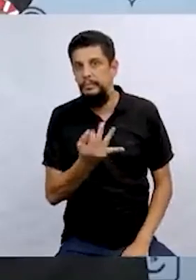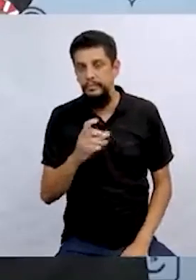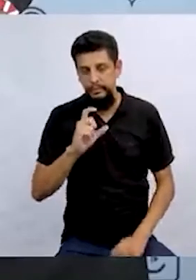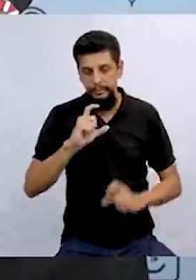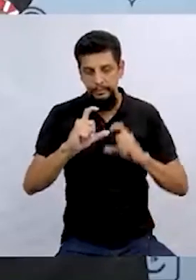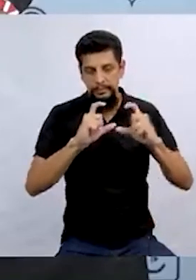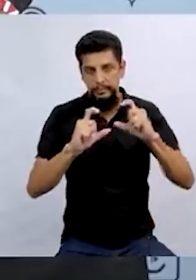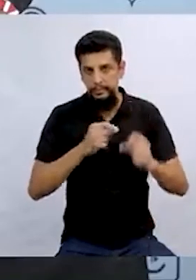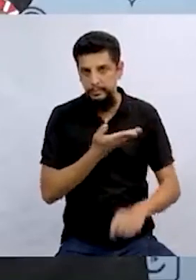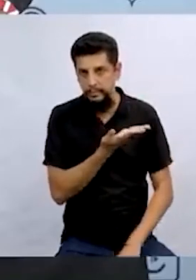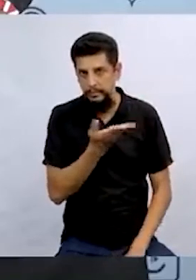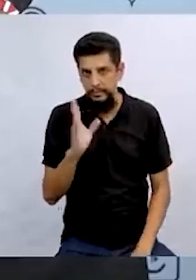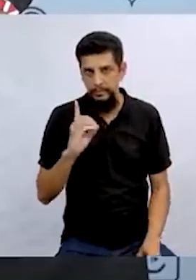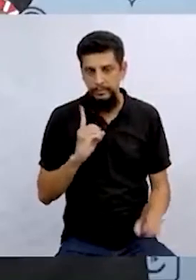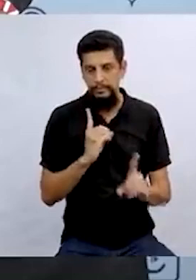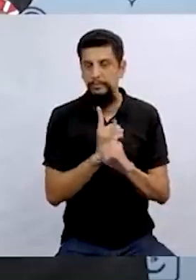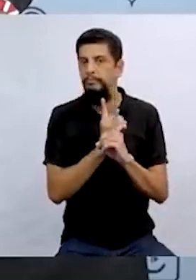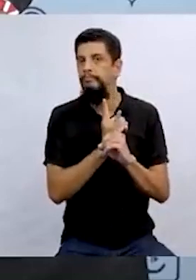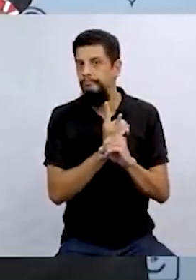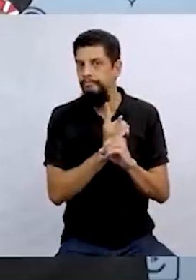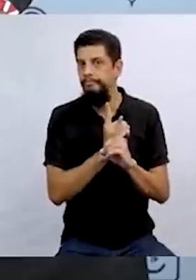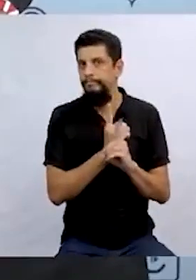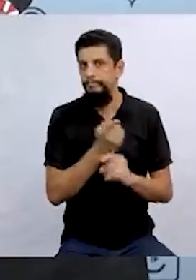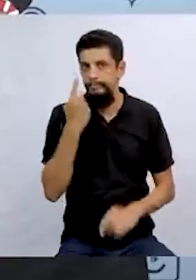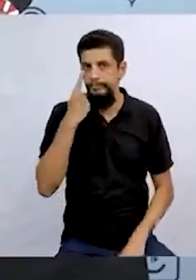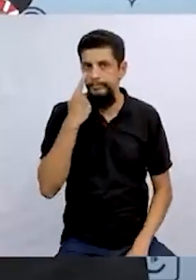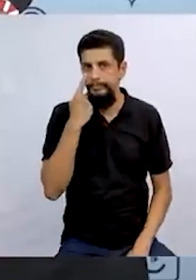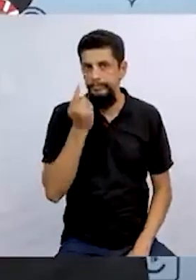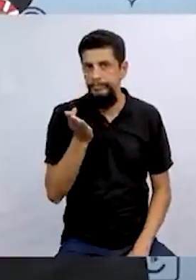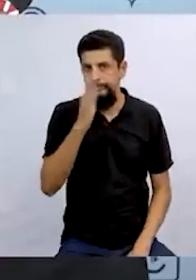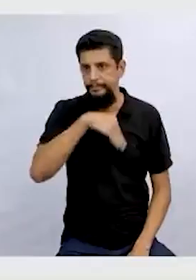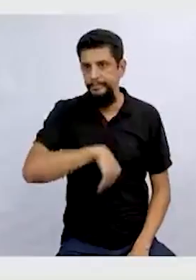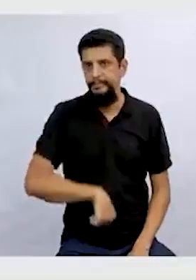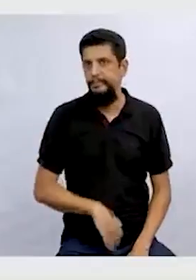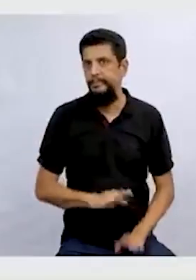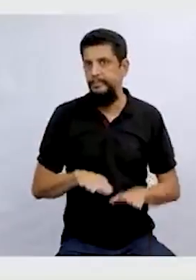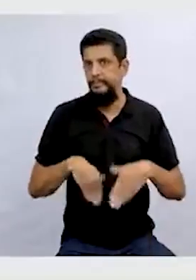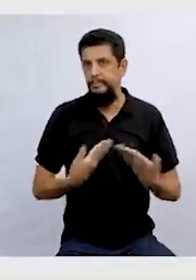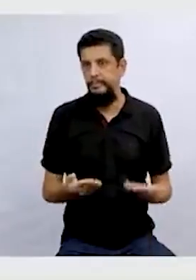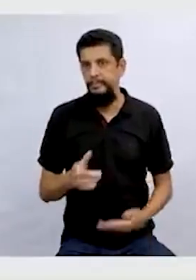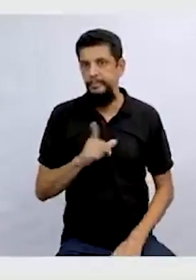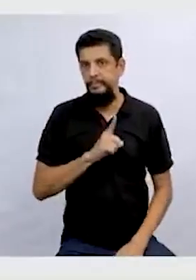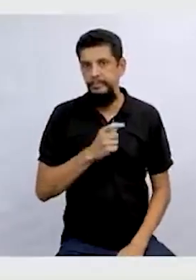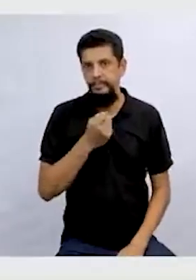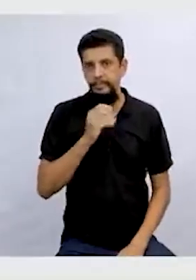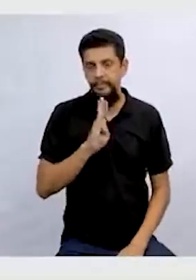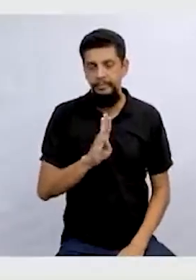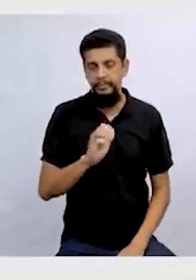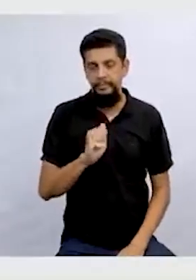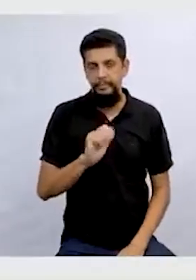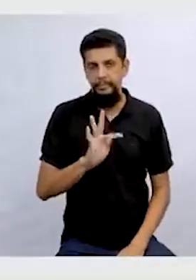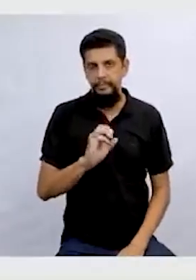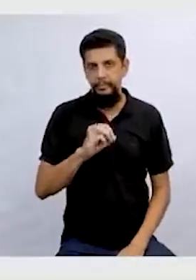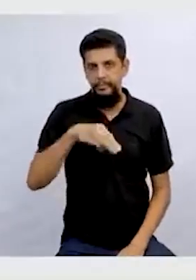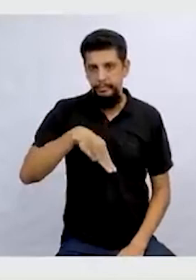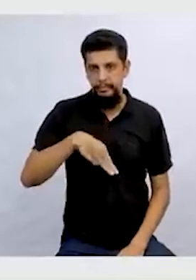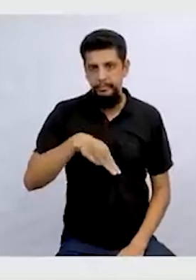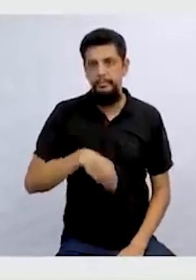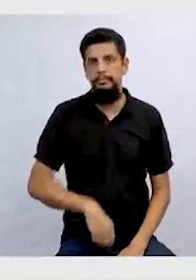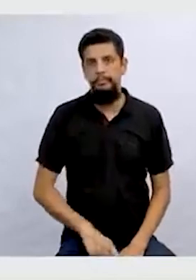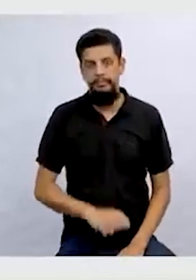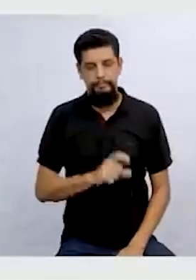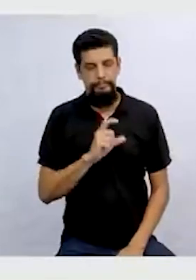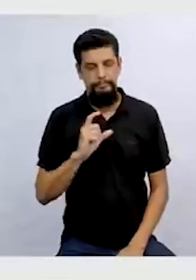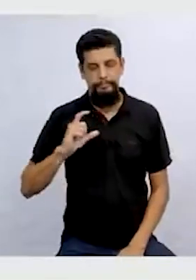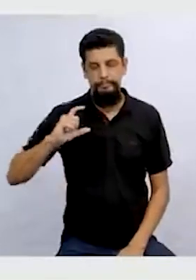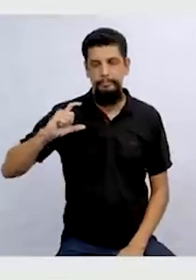Quantas cartinhas você achou? Vamos conferir lá? Então temos batom nesta carta aqui.